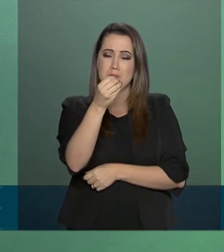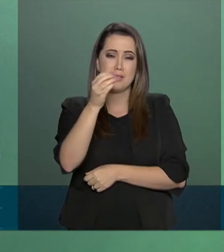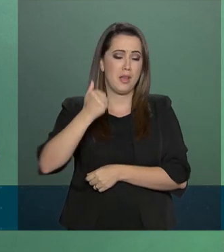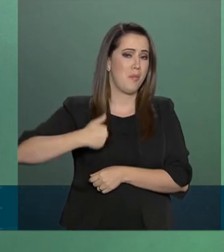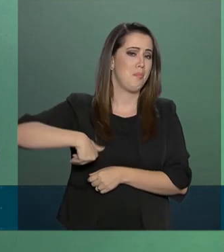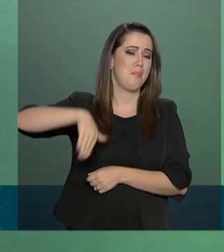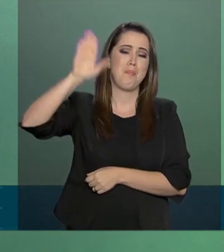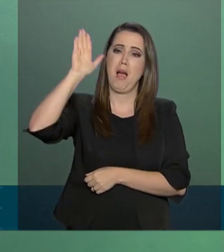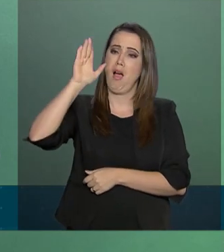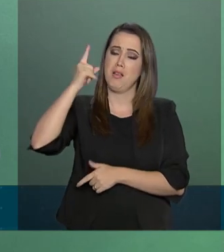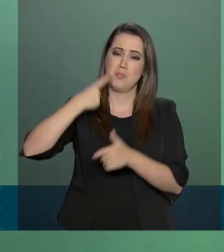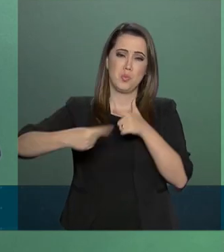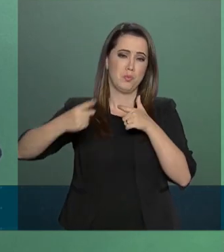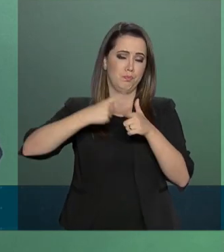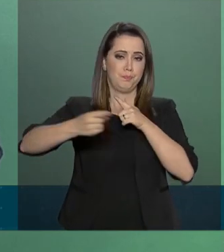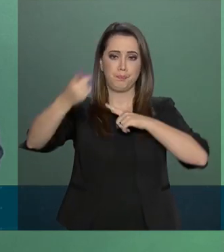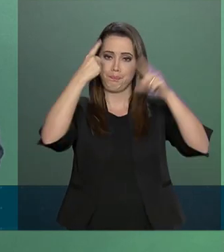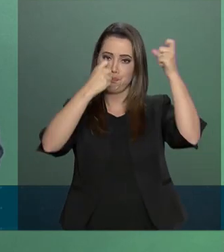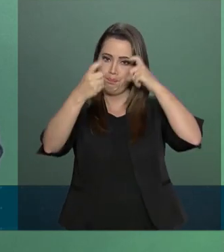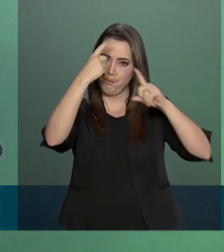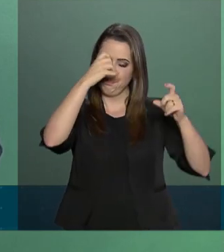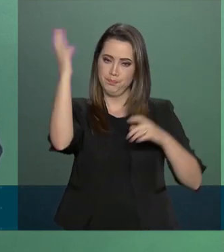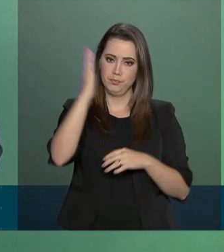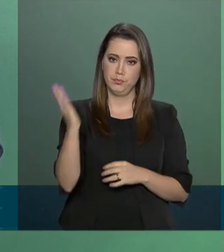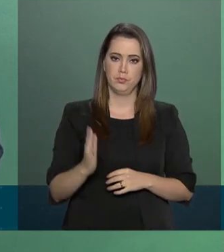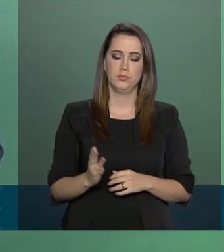maior índice de criminalidade no Brasil.